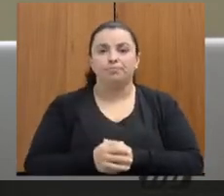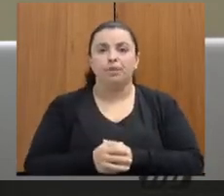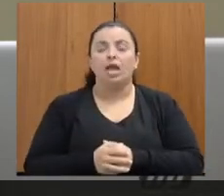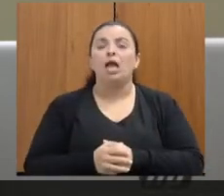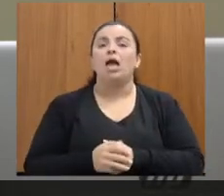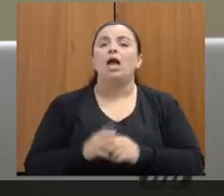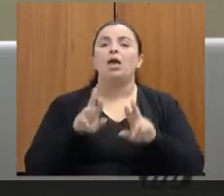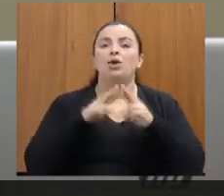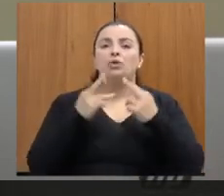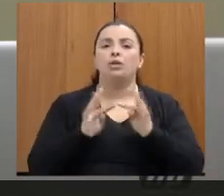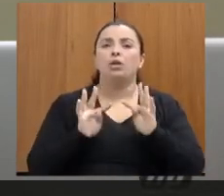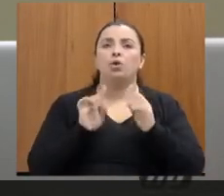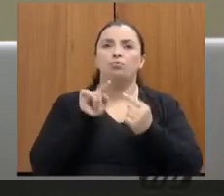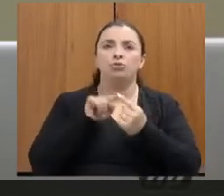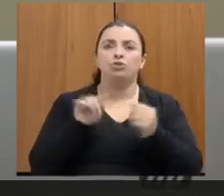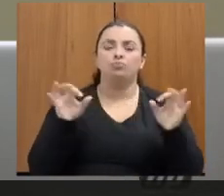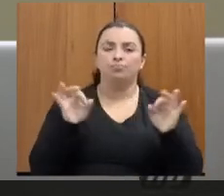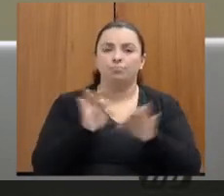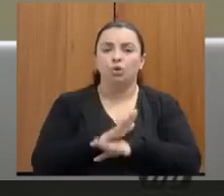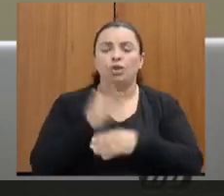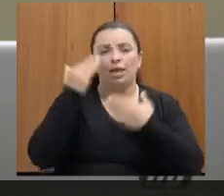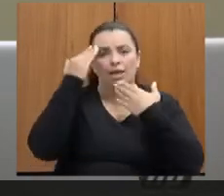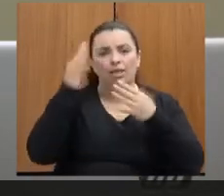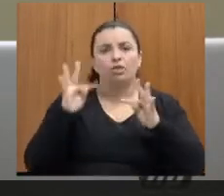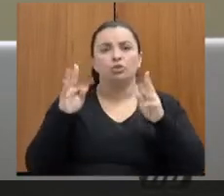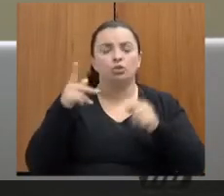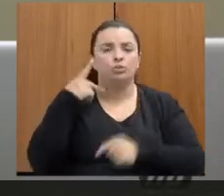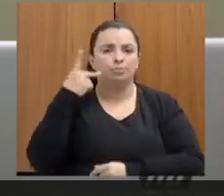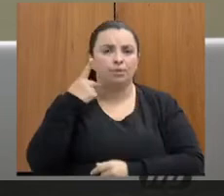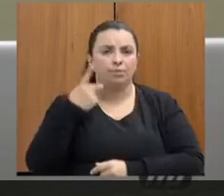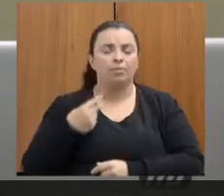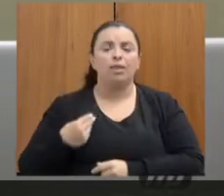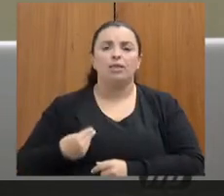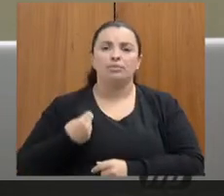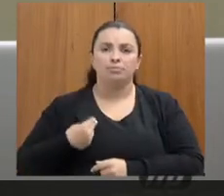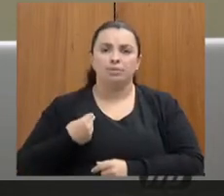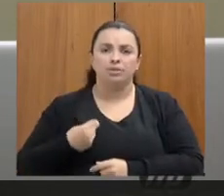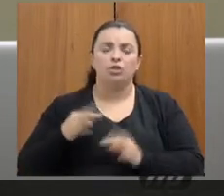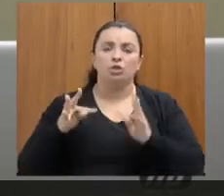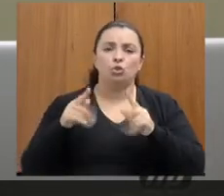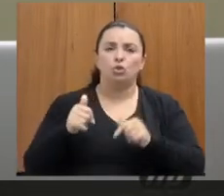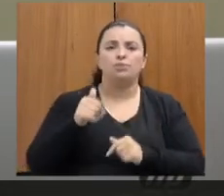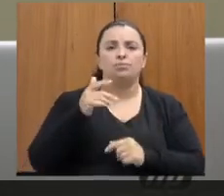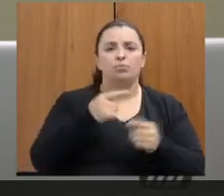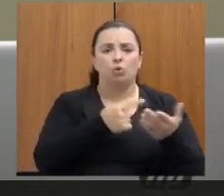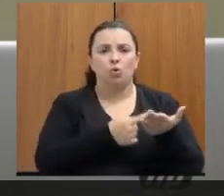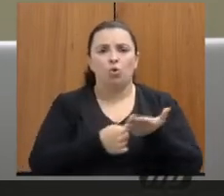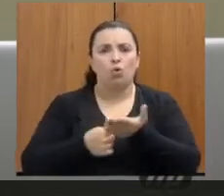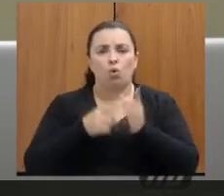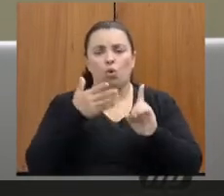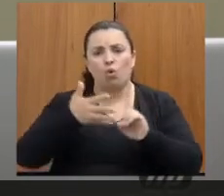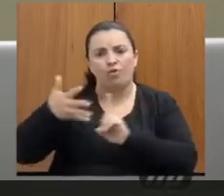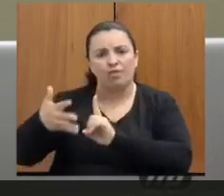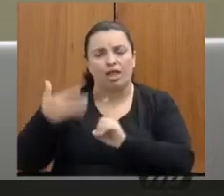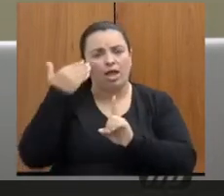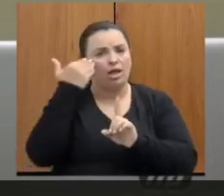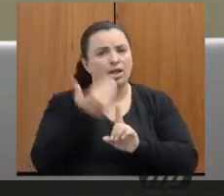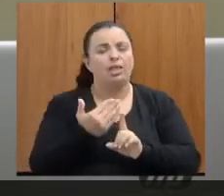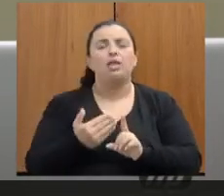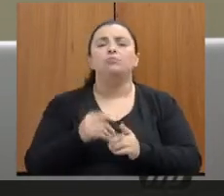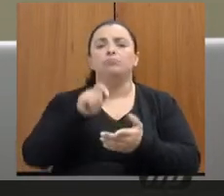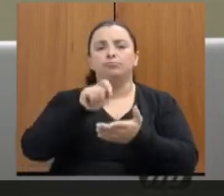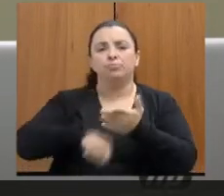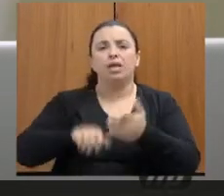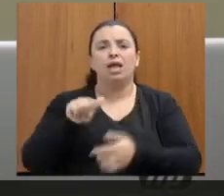a presidência agradece a presença das parlamentares que estiveram antes, dos convidados, das convidadas, determina a laboratura da ata e encerra